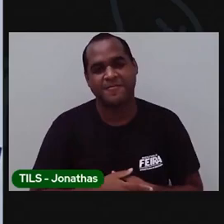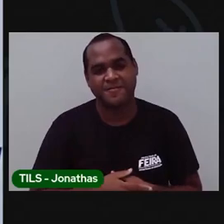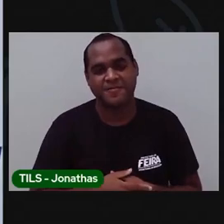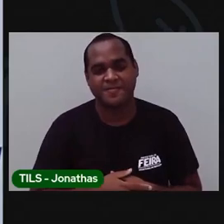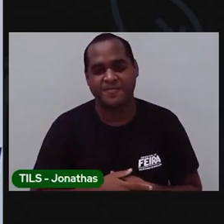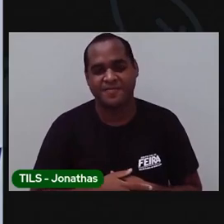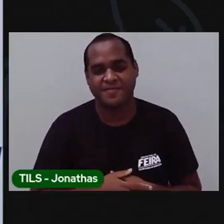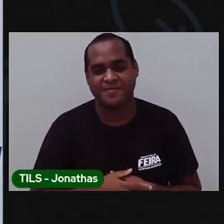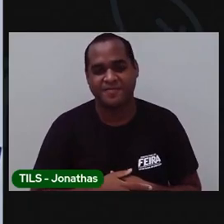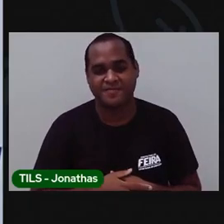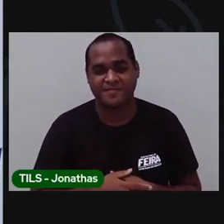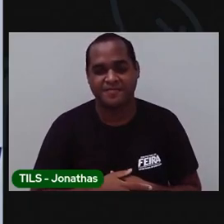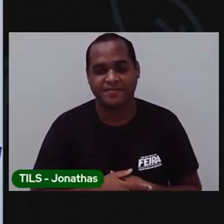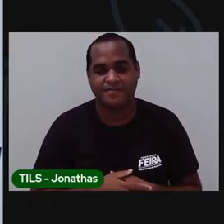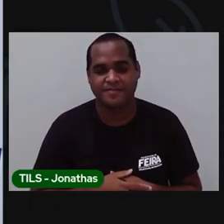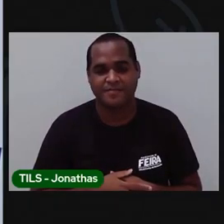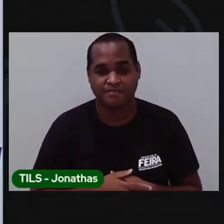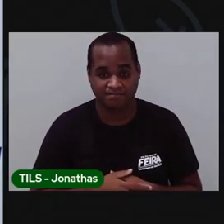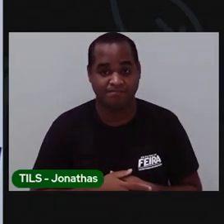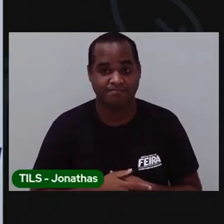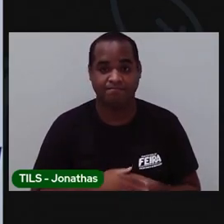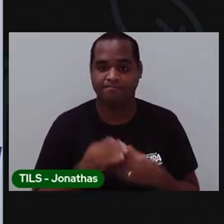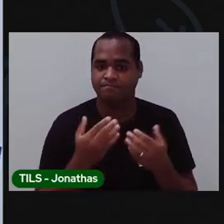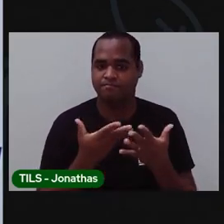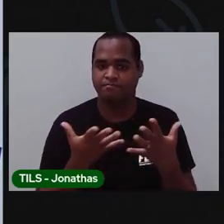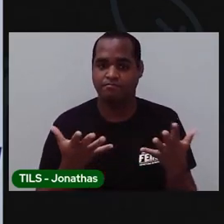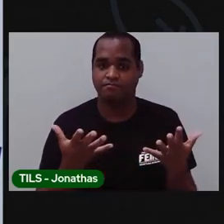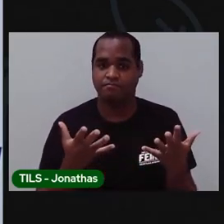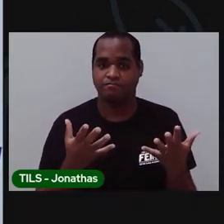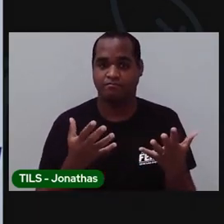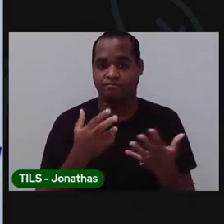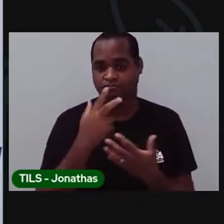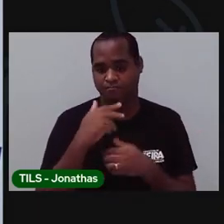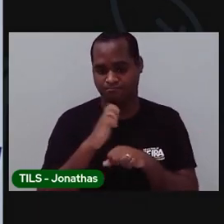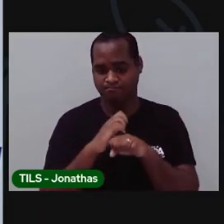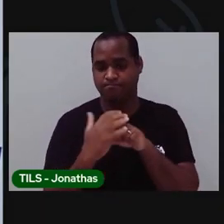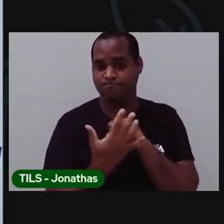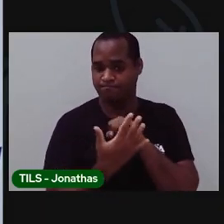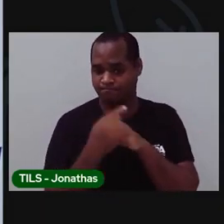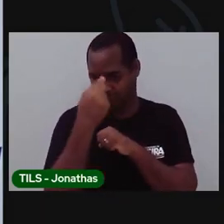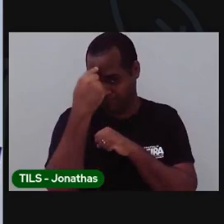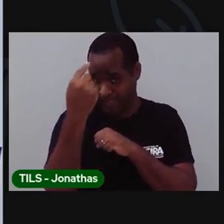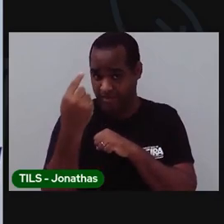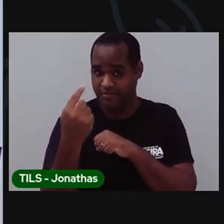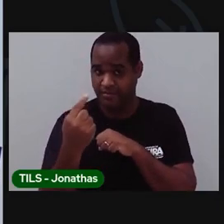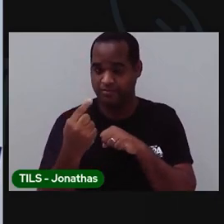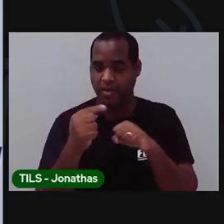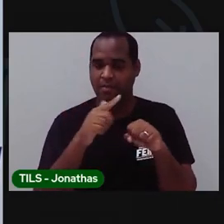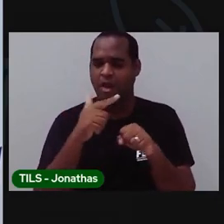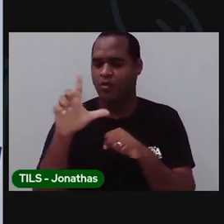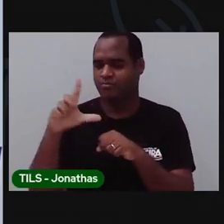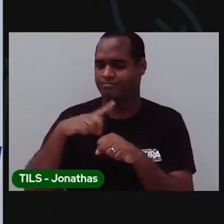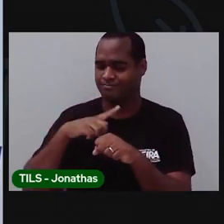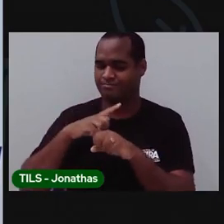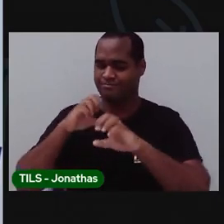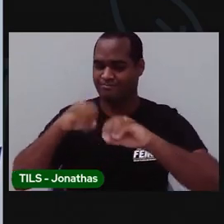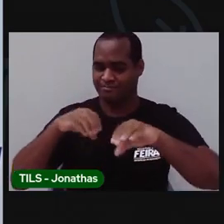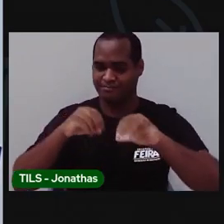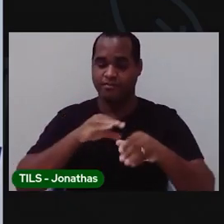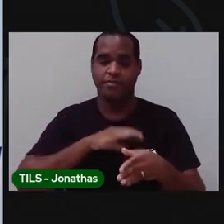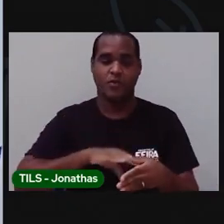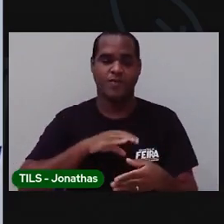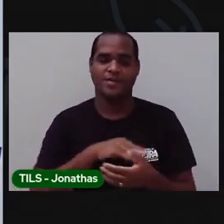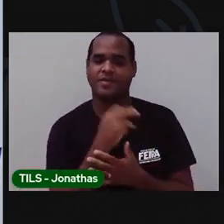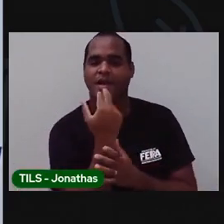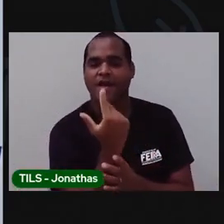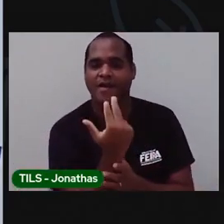Turma. A gente não pode se encontrar por causa da pandemia. Mas numa outra aula de português. Nós